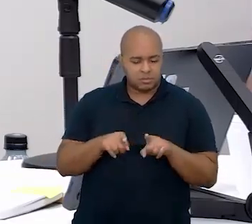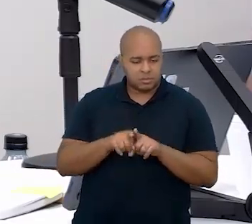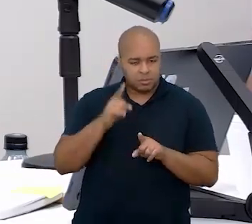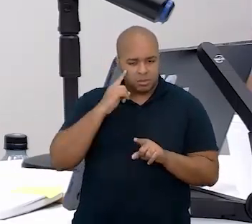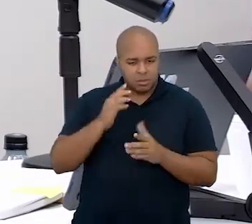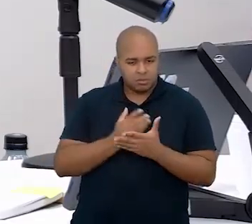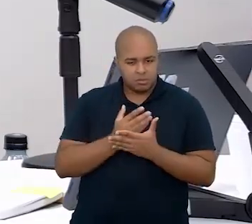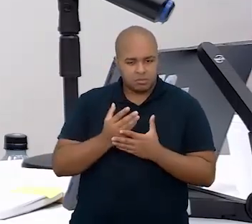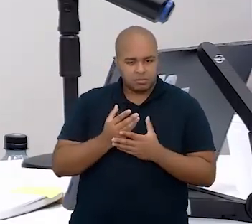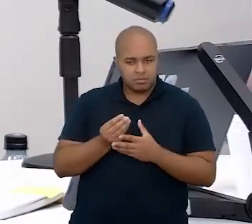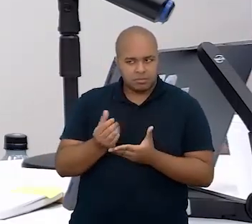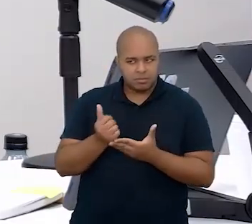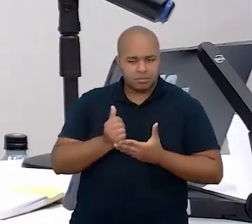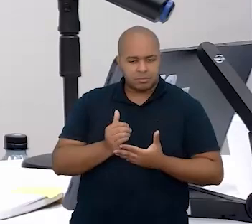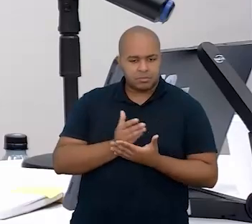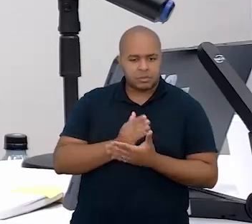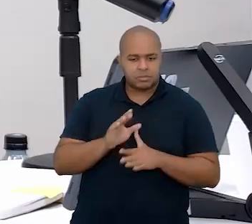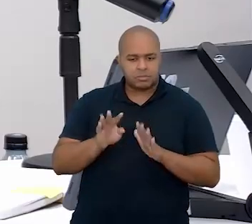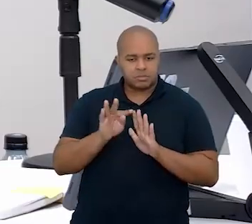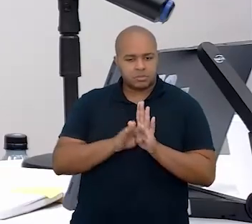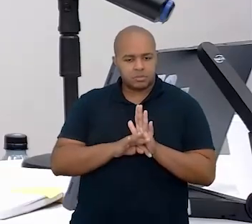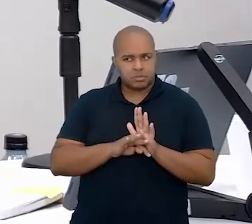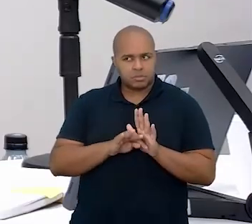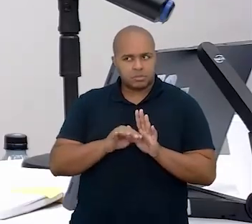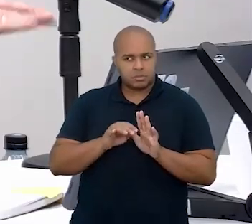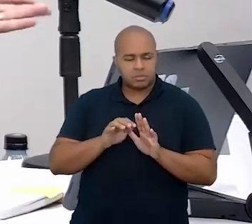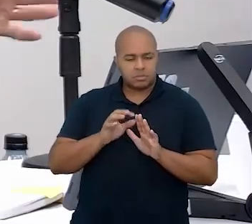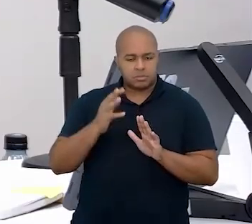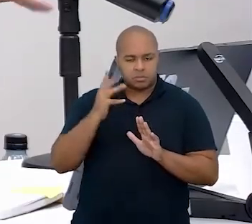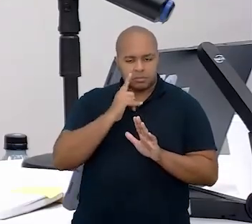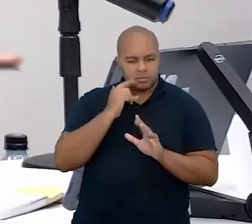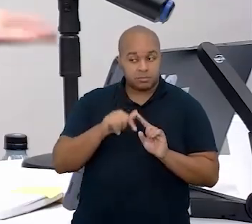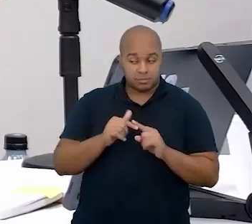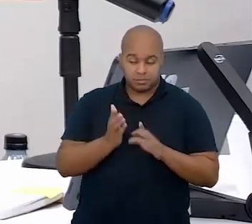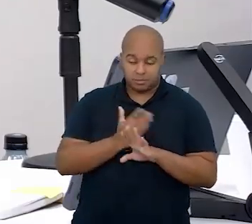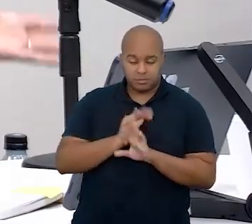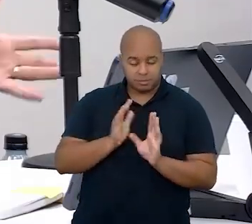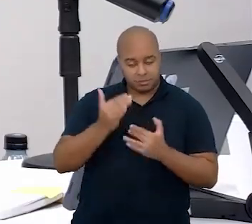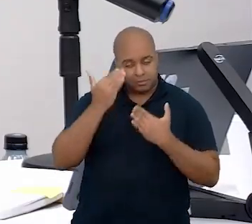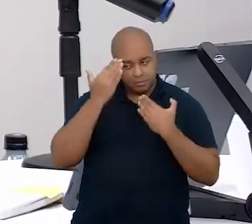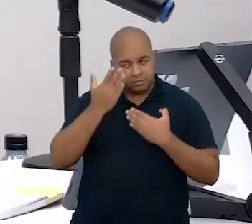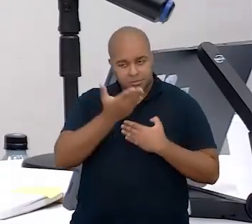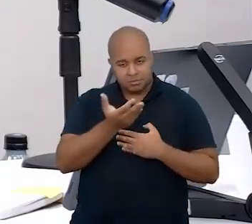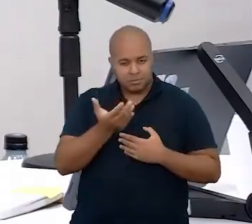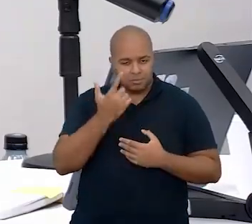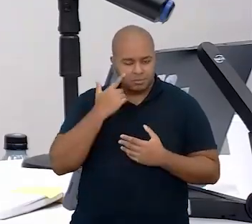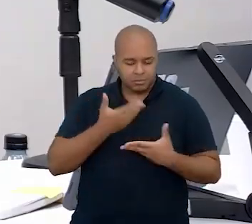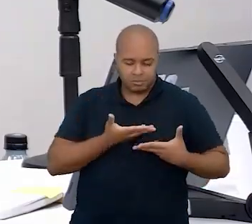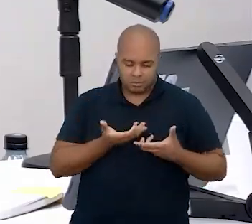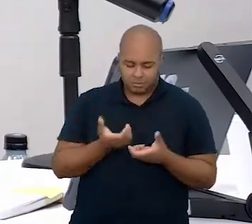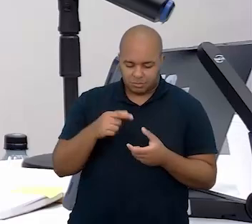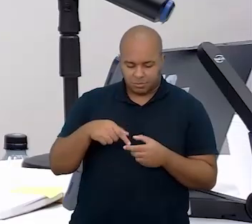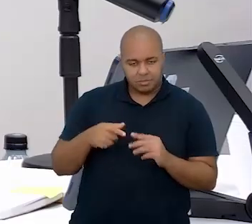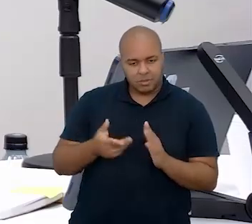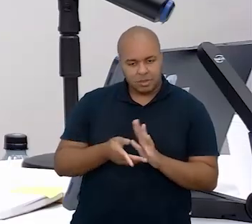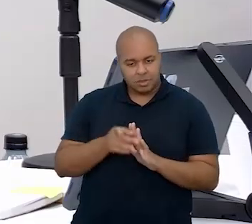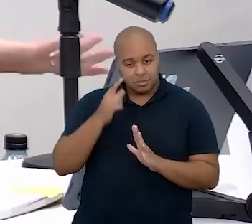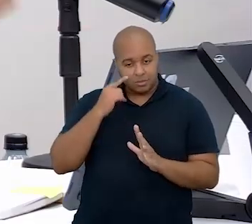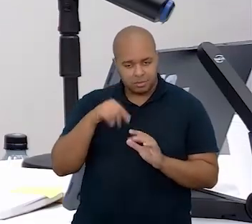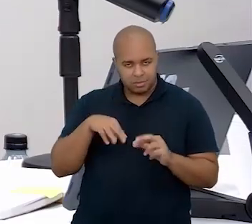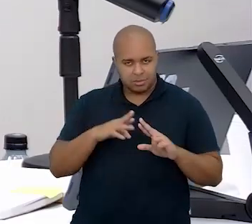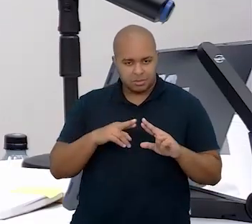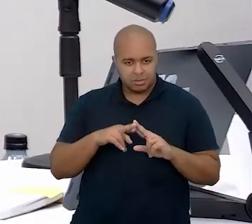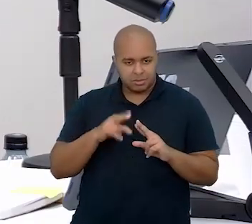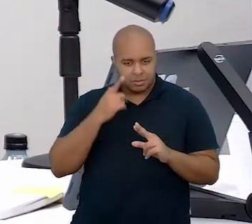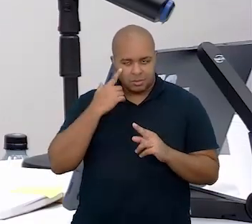e trazer um texto, um texto maravilhoso. E de antemão já agradeço a vocês o convite por estar aqui, a toda a rede que